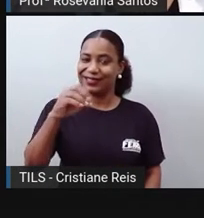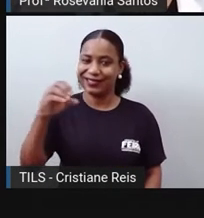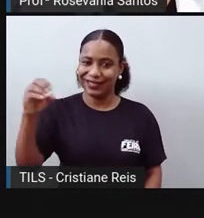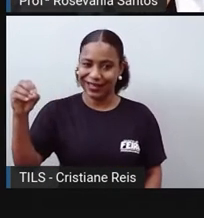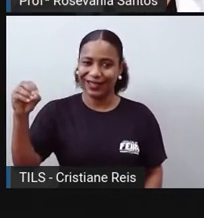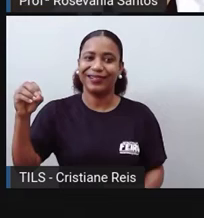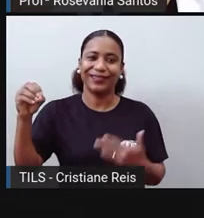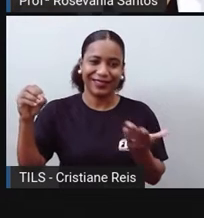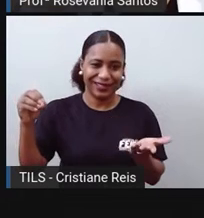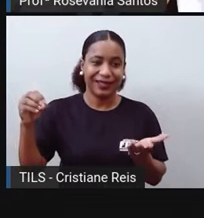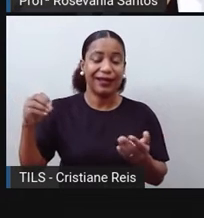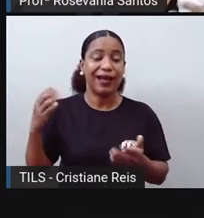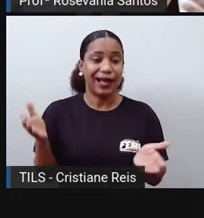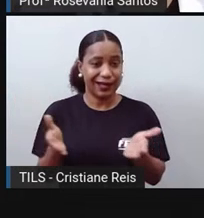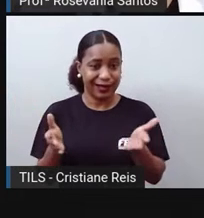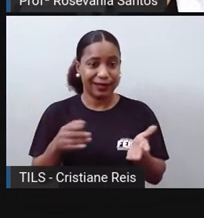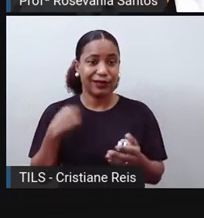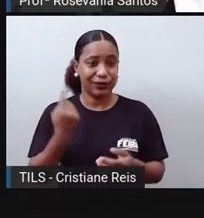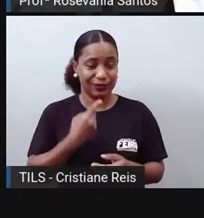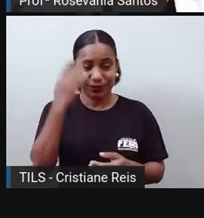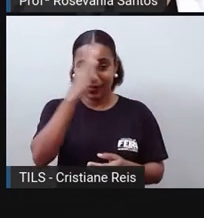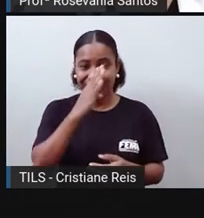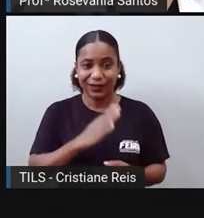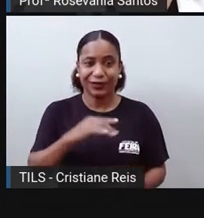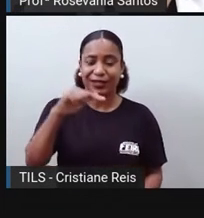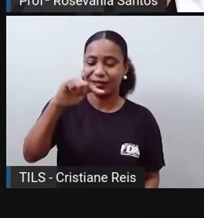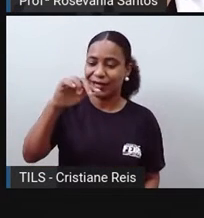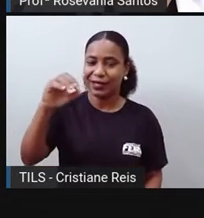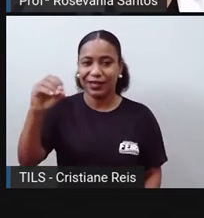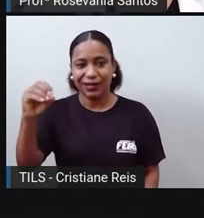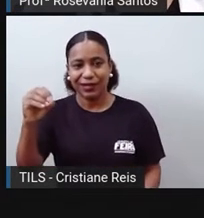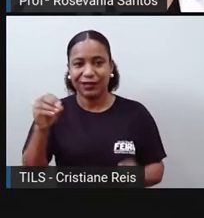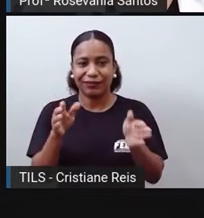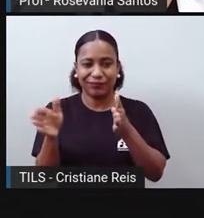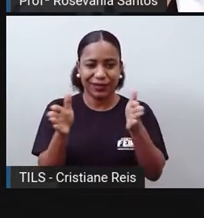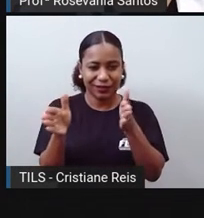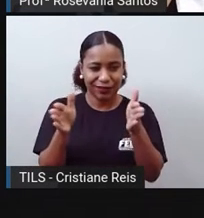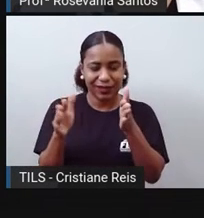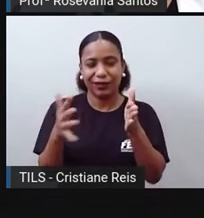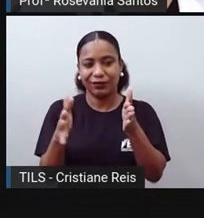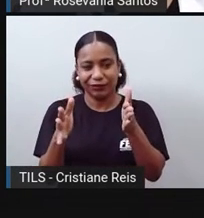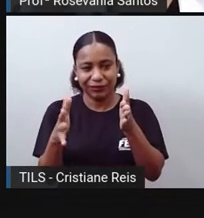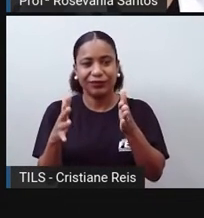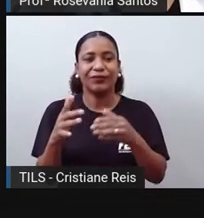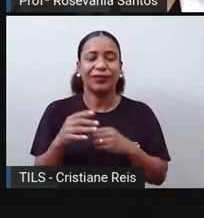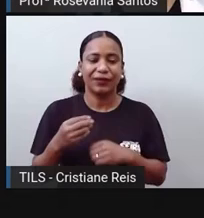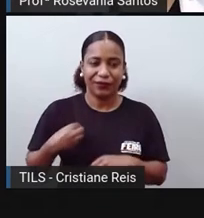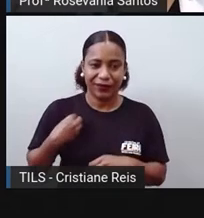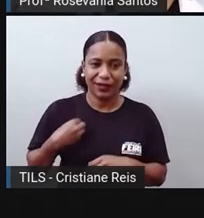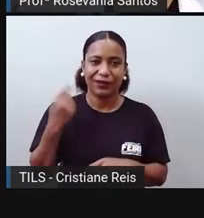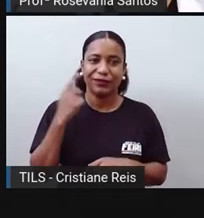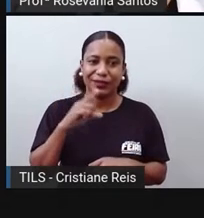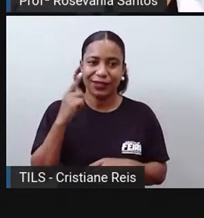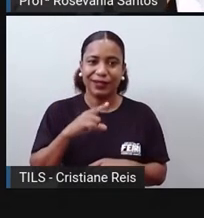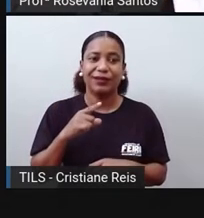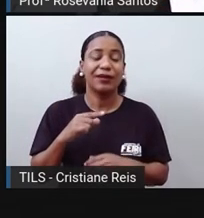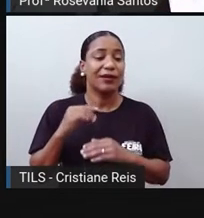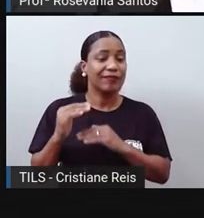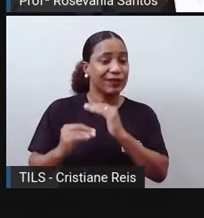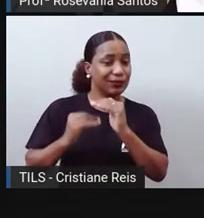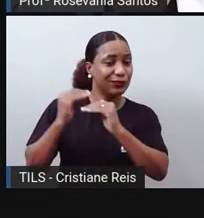70 anos, mas a gente tem um grande número de pessoas que ainda morrem antes disso. Mas estamos tendo agora o